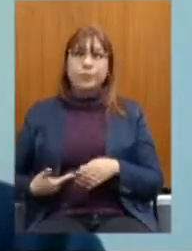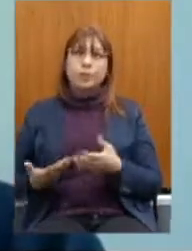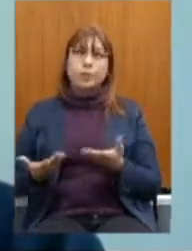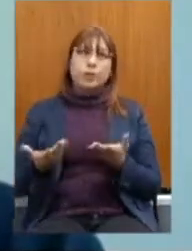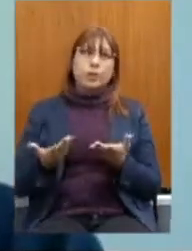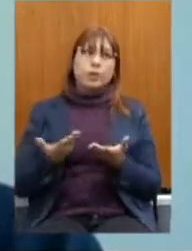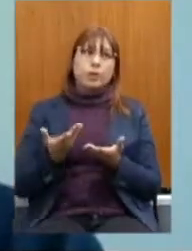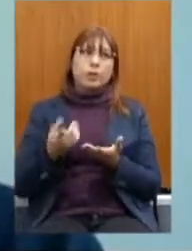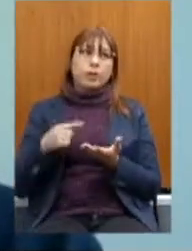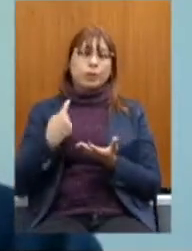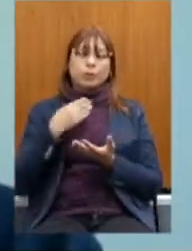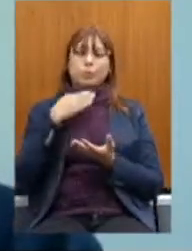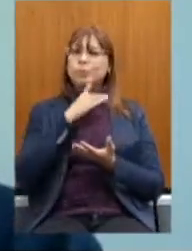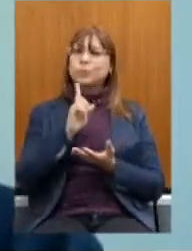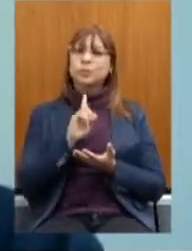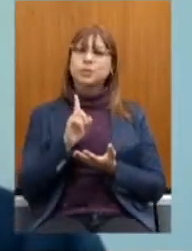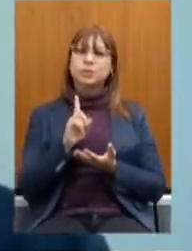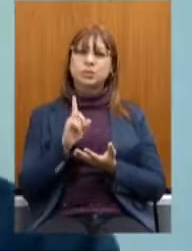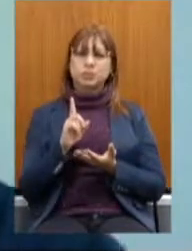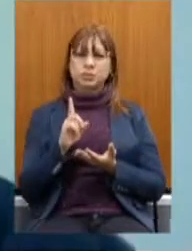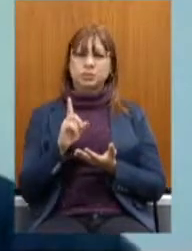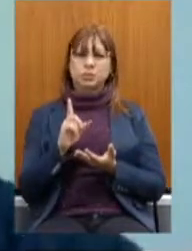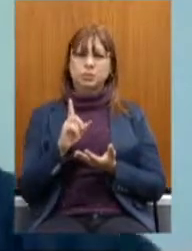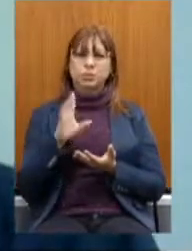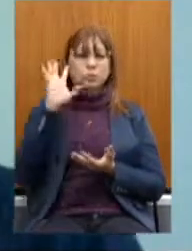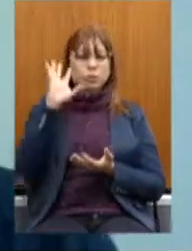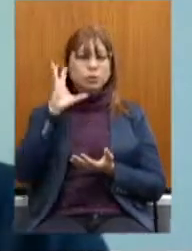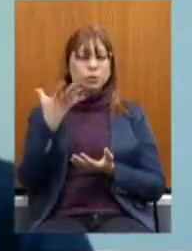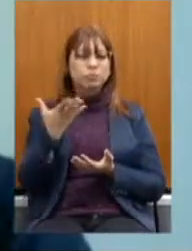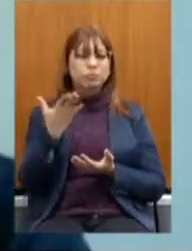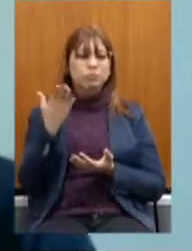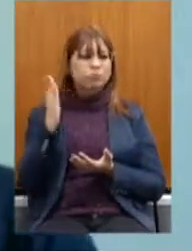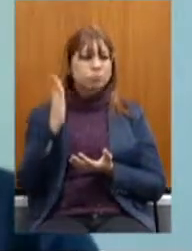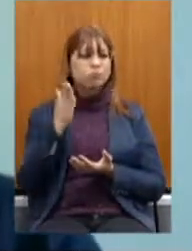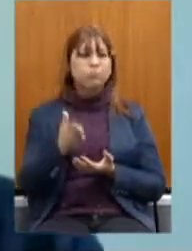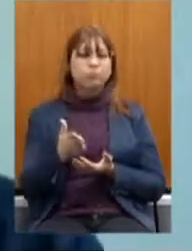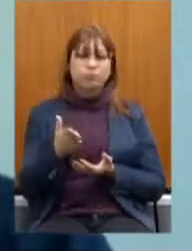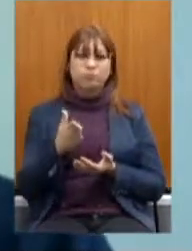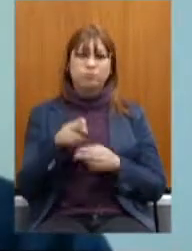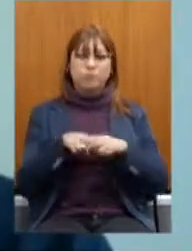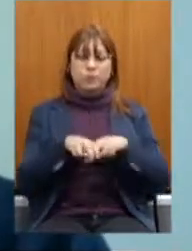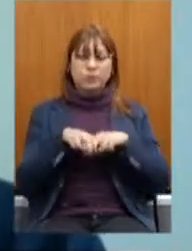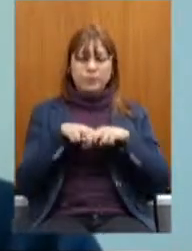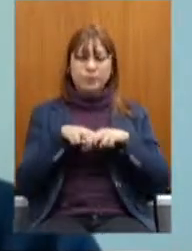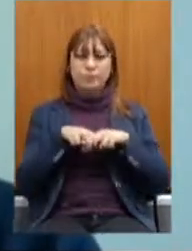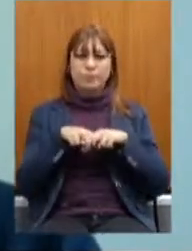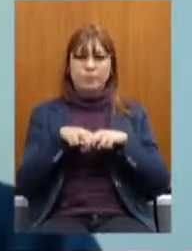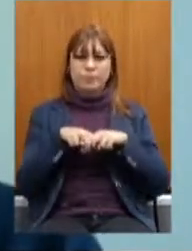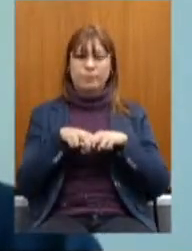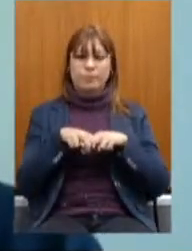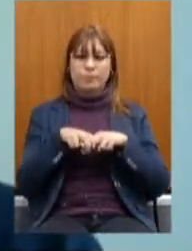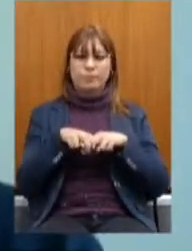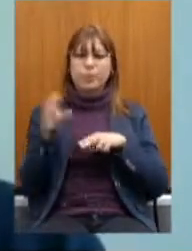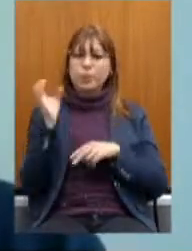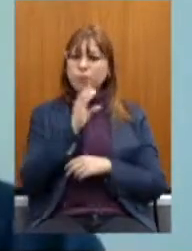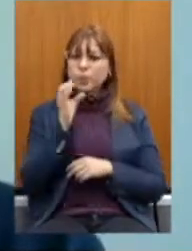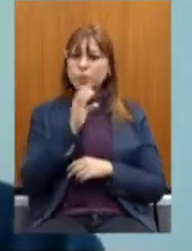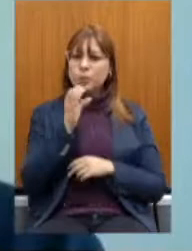Uma solução Imediata Com a pressa Que o governo Acha que tem que ser Votado